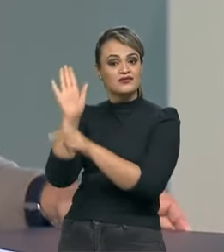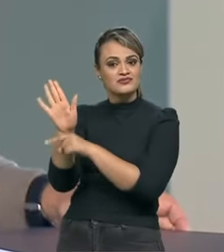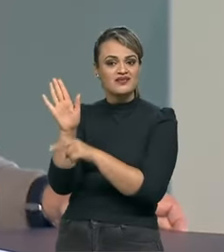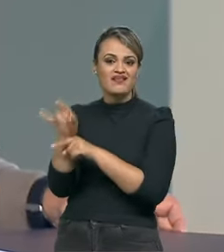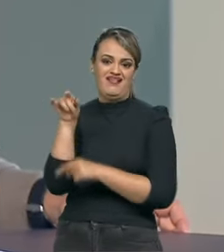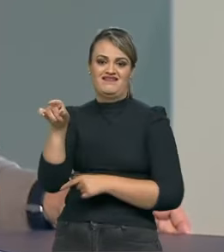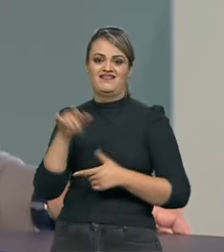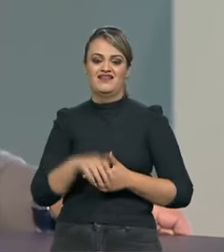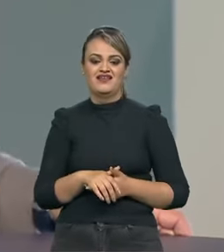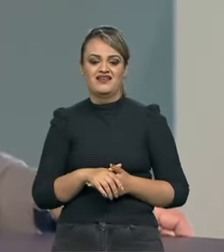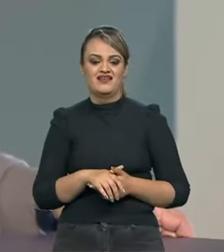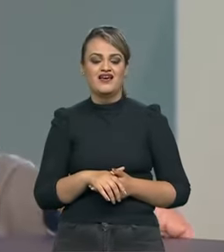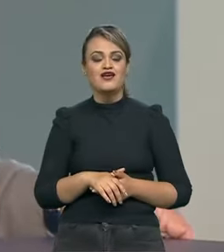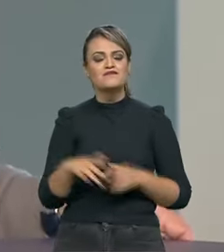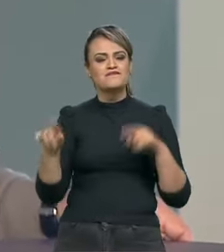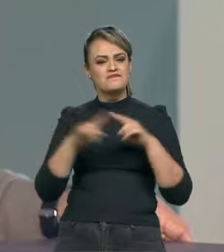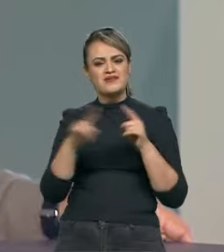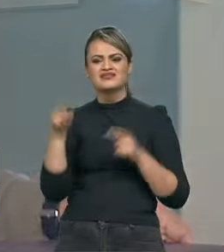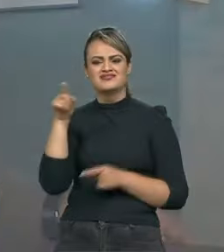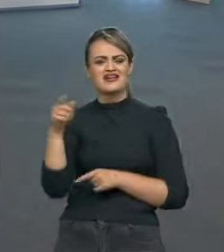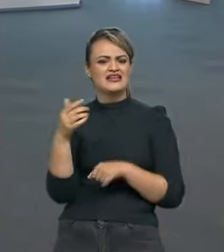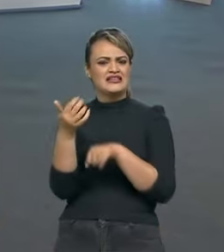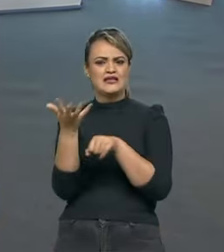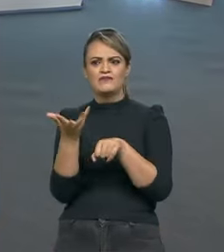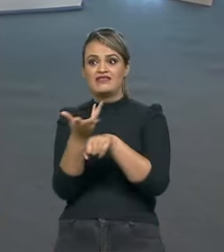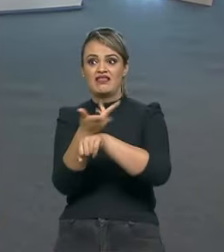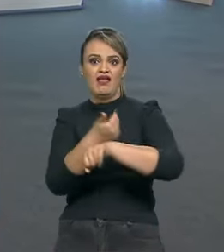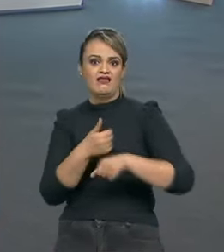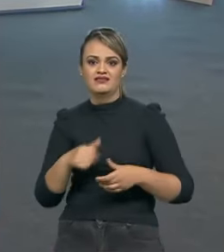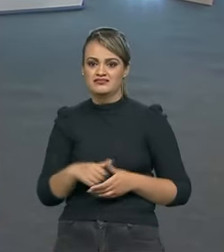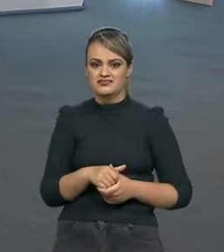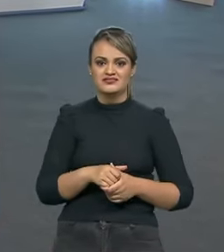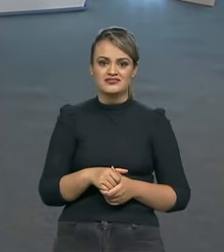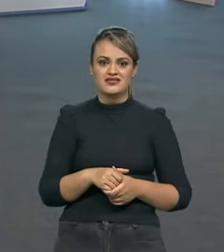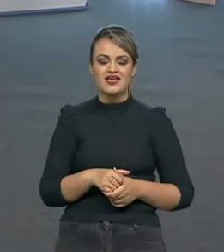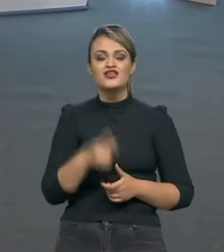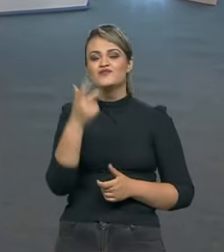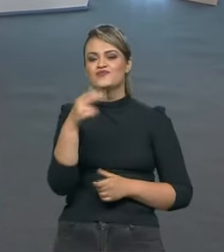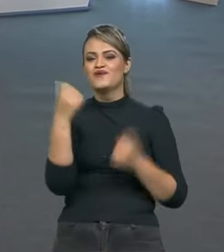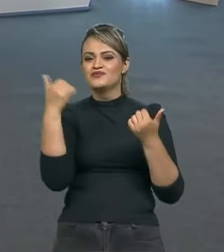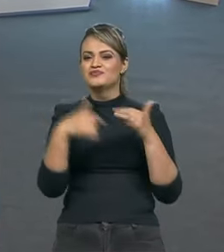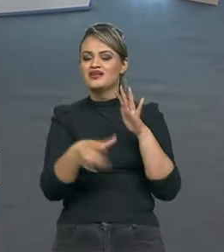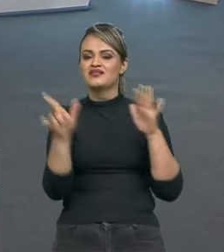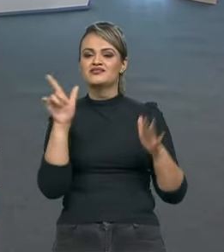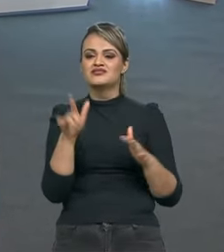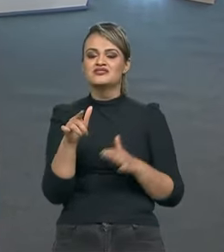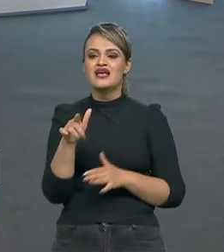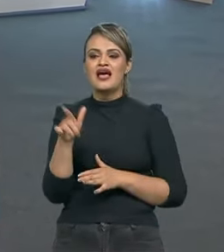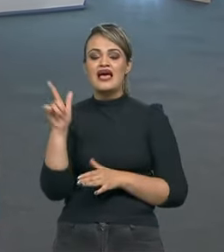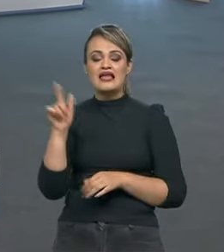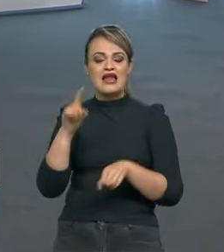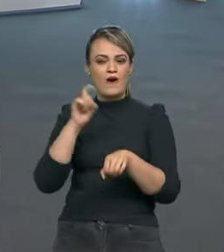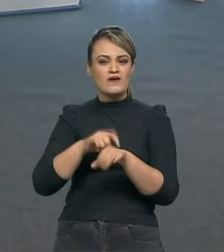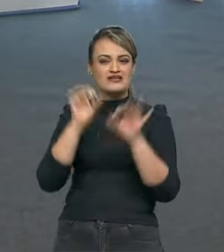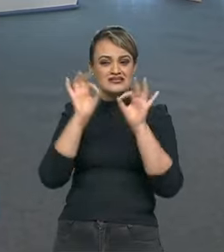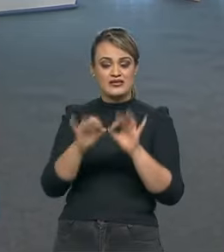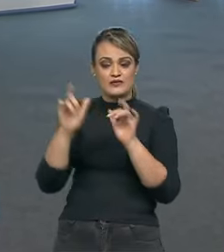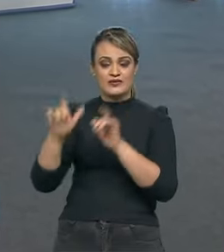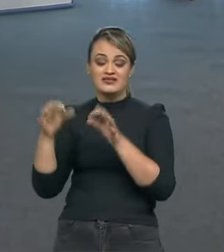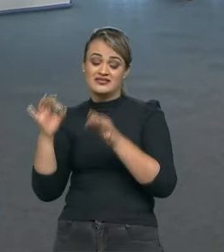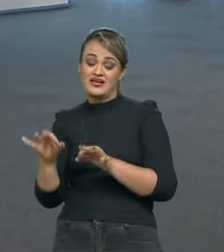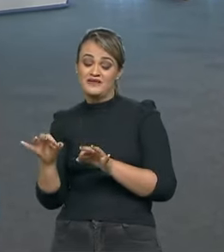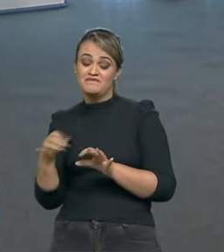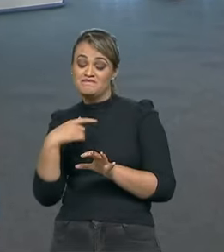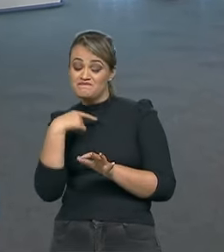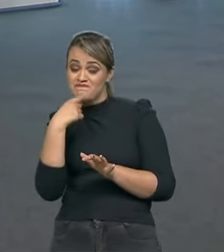Mas ele teve um talento extraordinário, é aquilo que eu falei. Não foi o cara certo na hora certa, né?